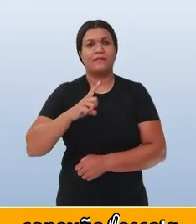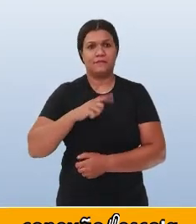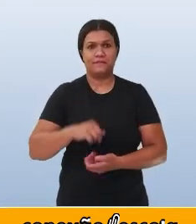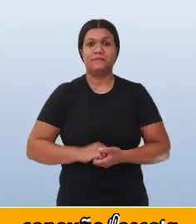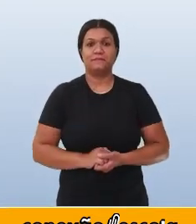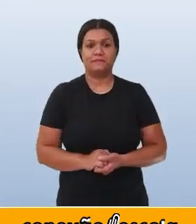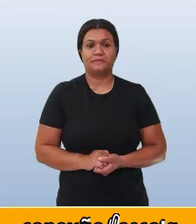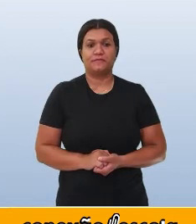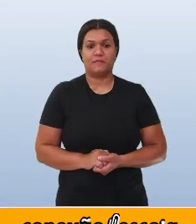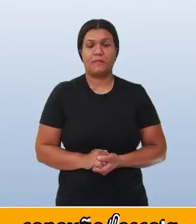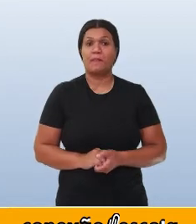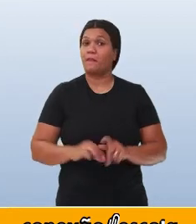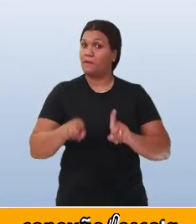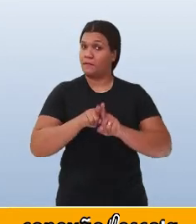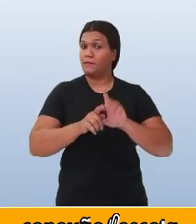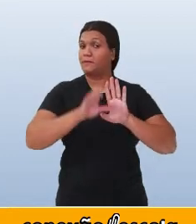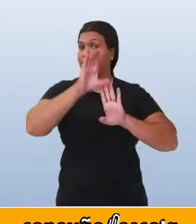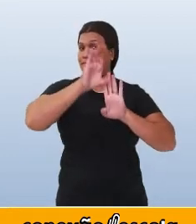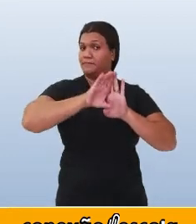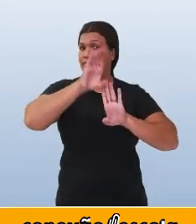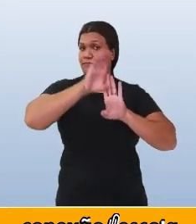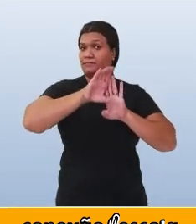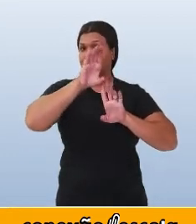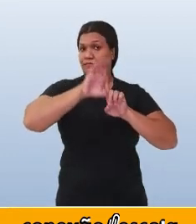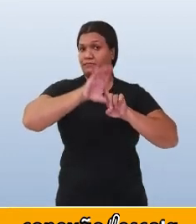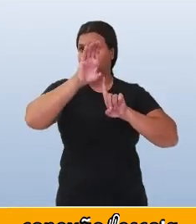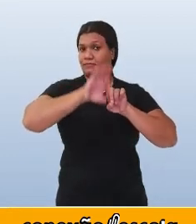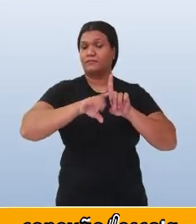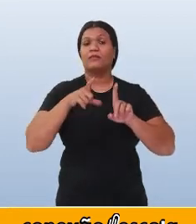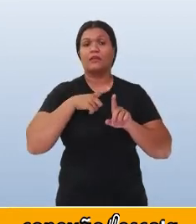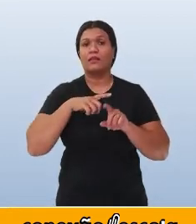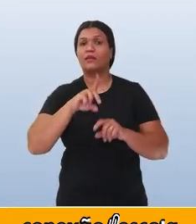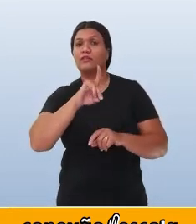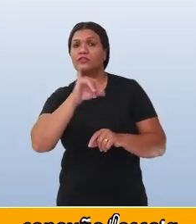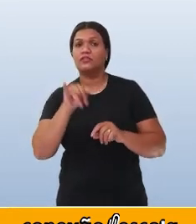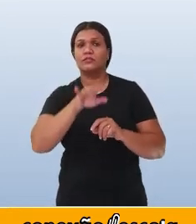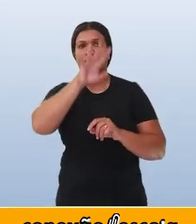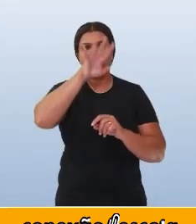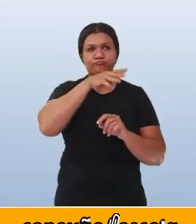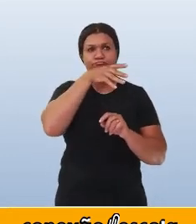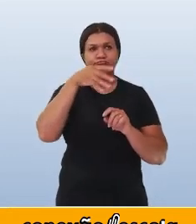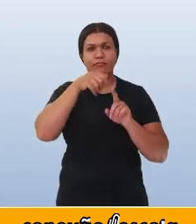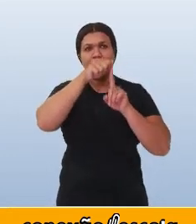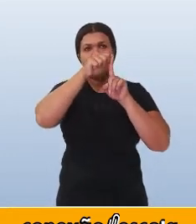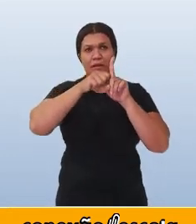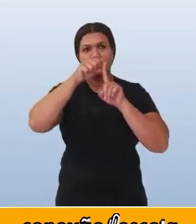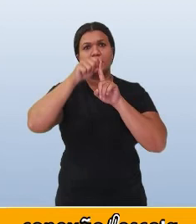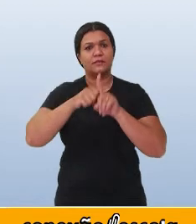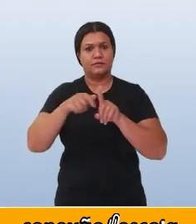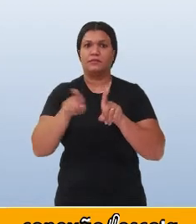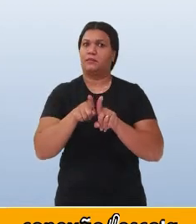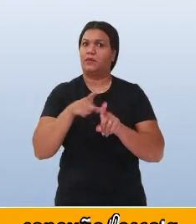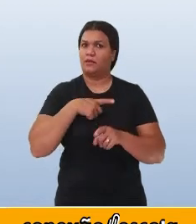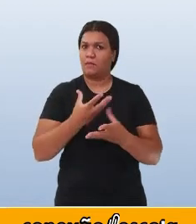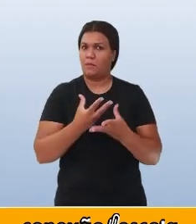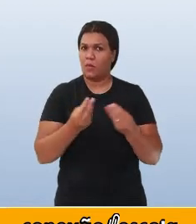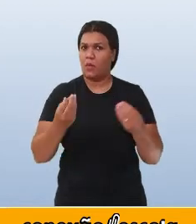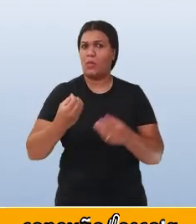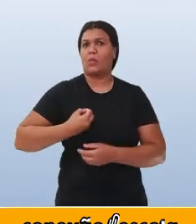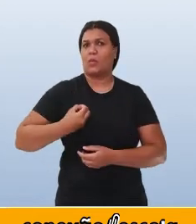O calendário que conta os dias do mês também possui muitos números.